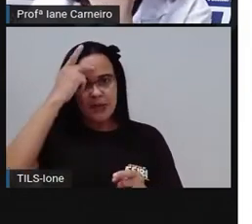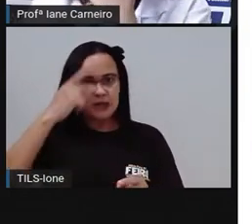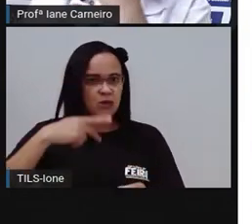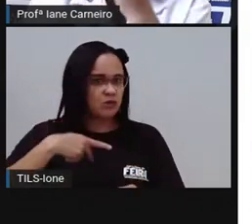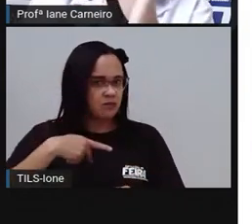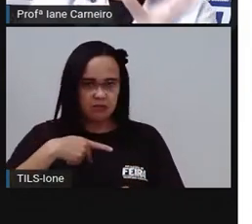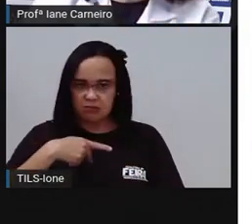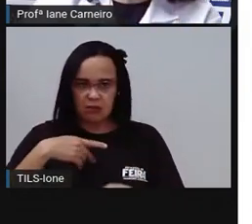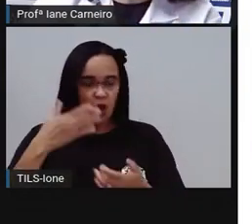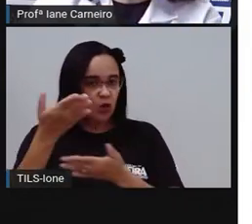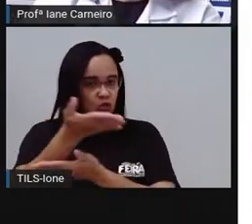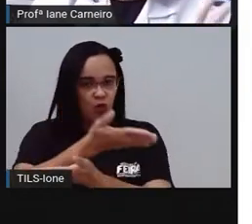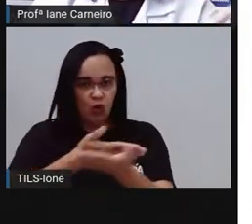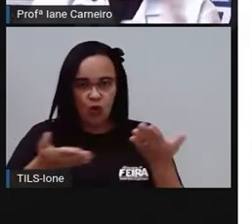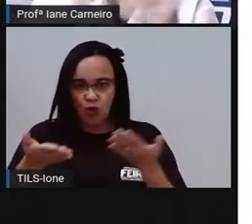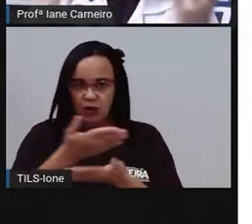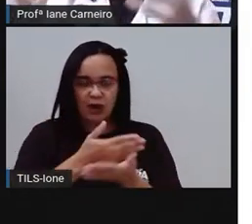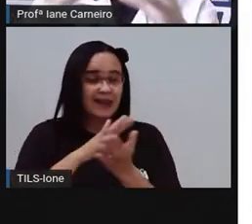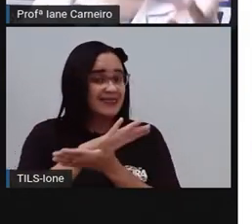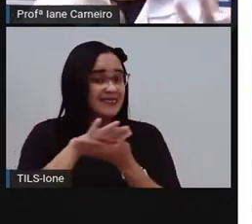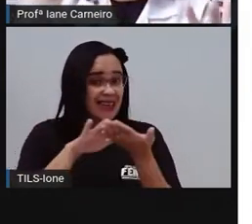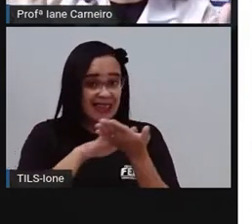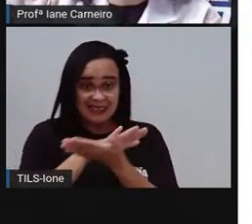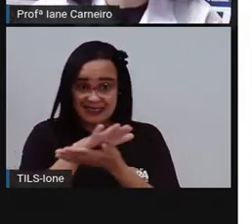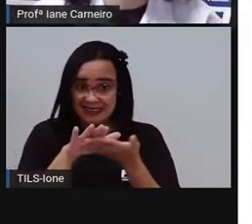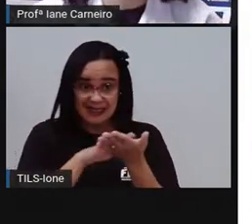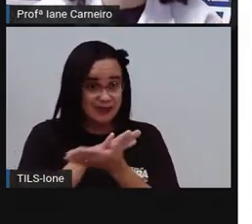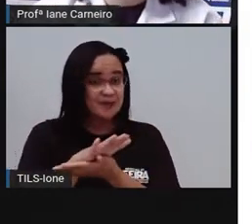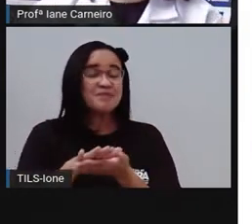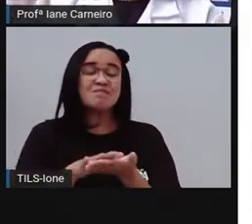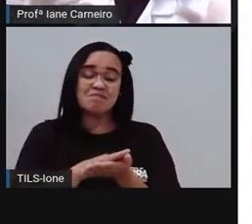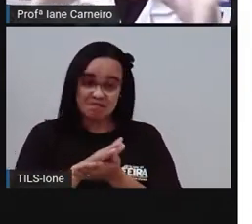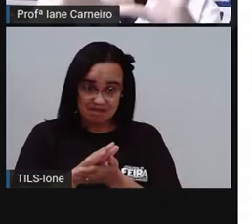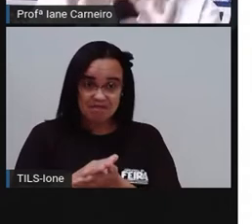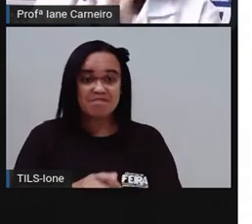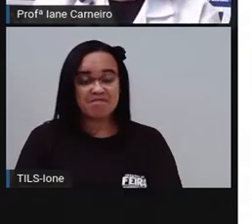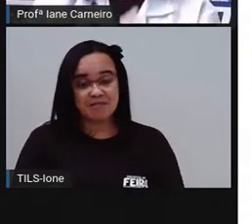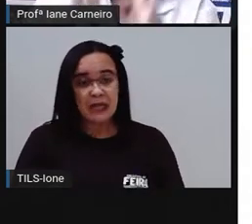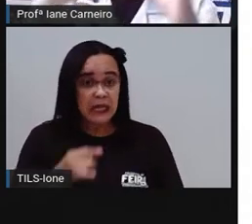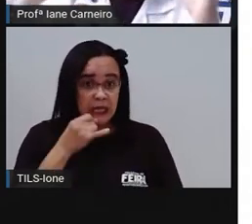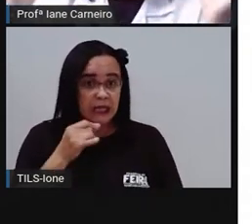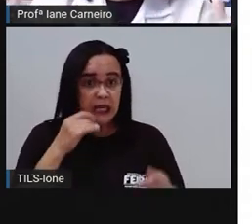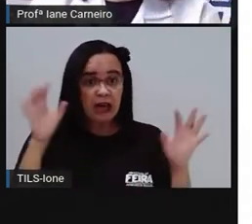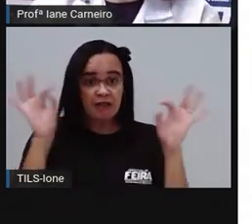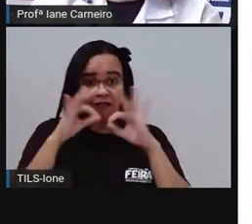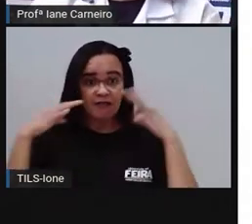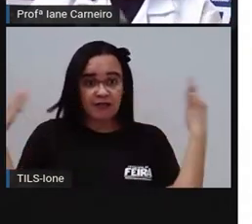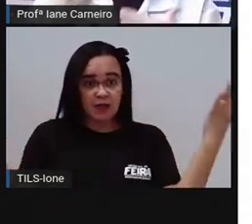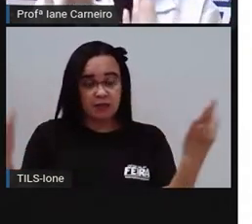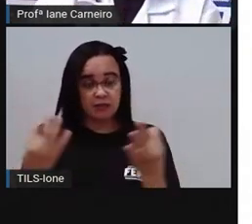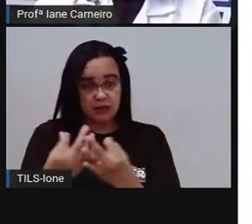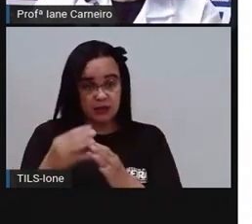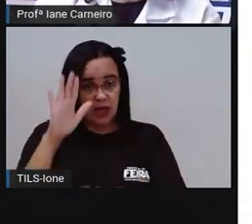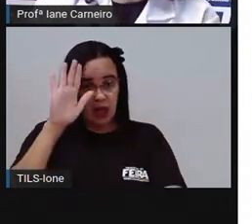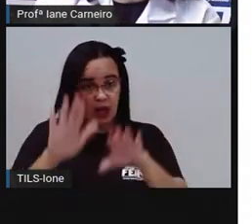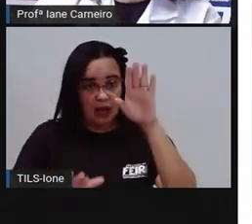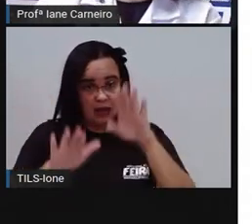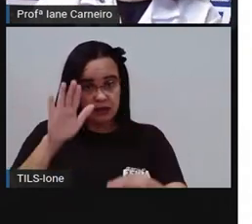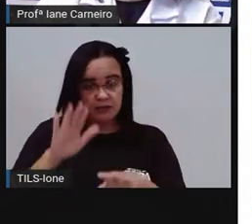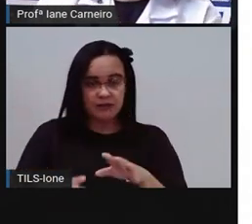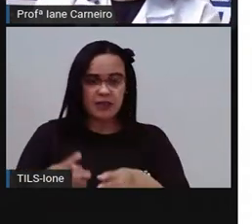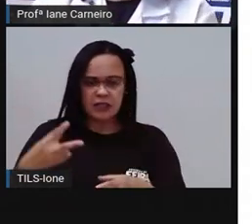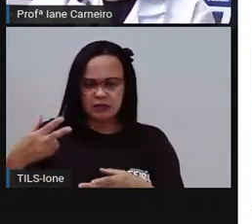Geralmente, cada família, né? Não tem uma tesoura para cada membro da família. Tem uma tesoura para a família. E aí, o que é